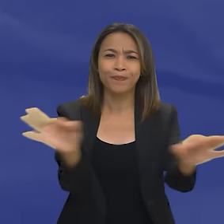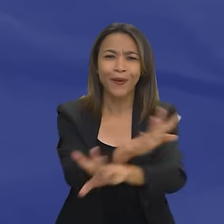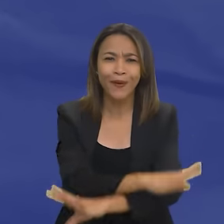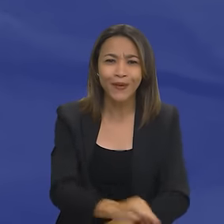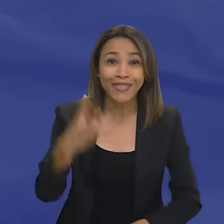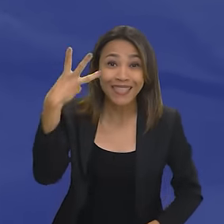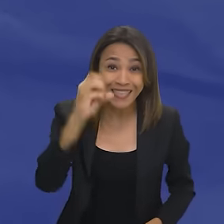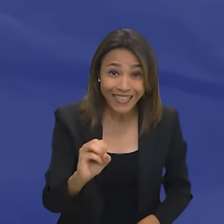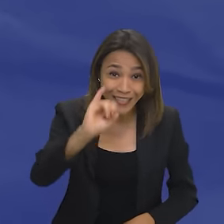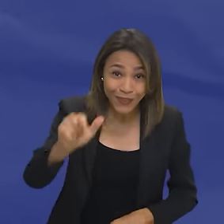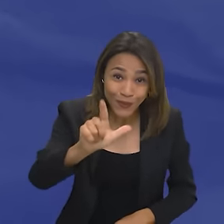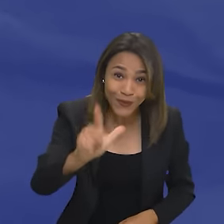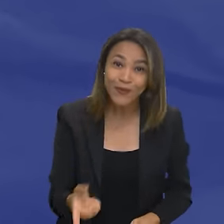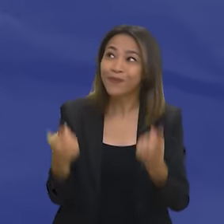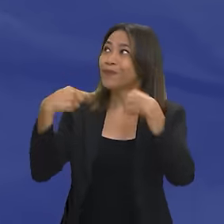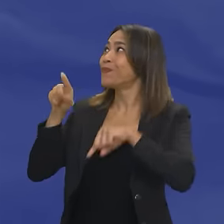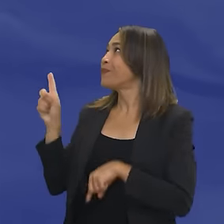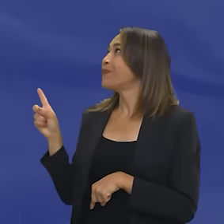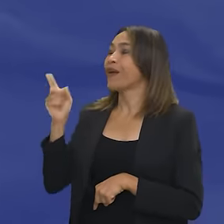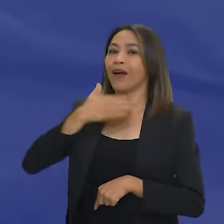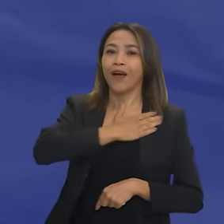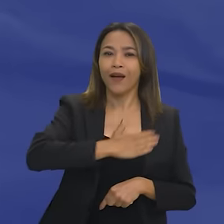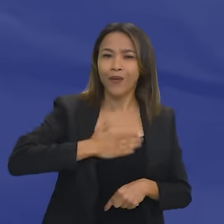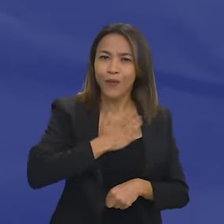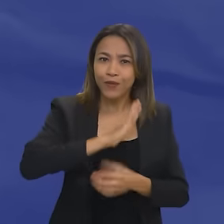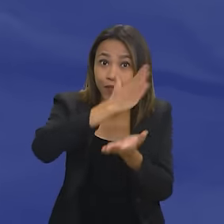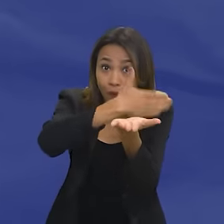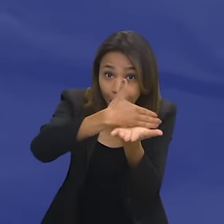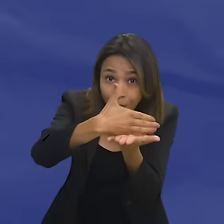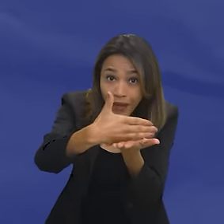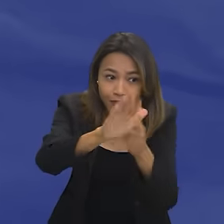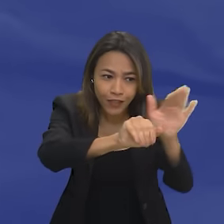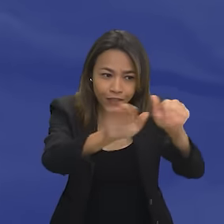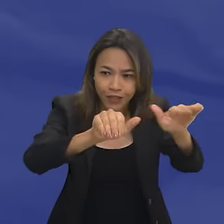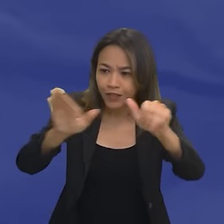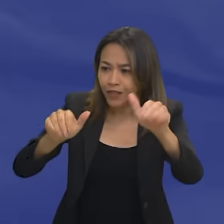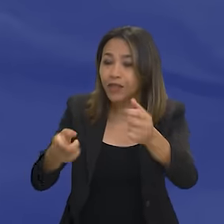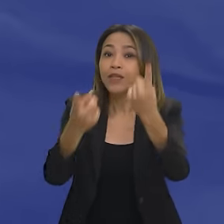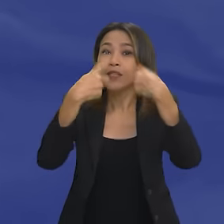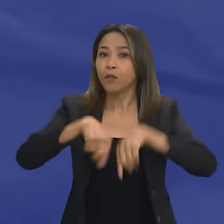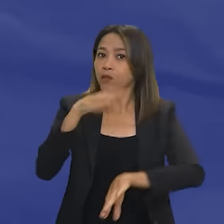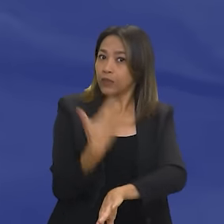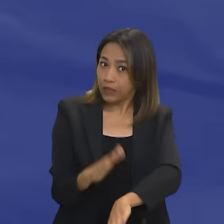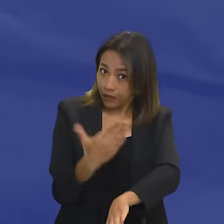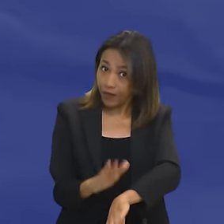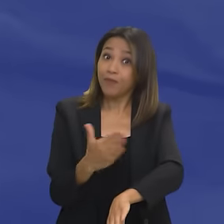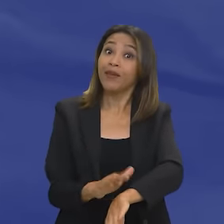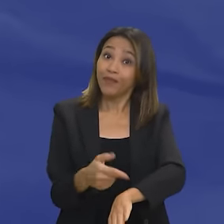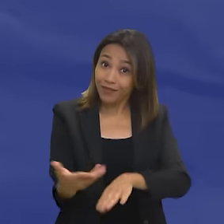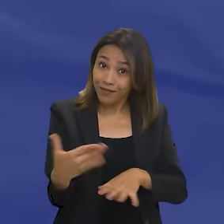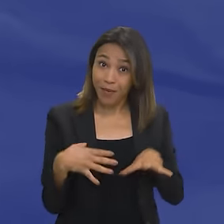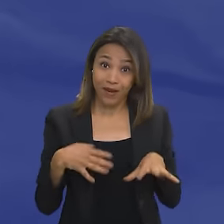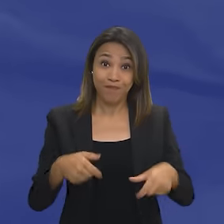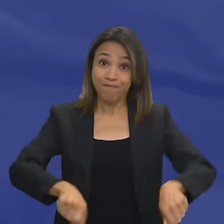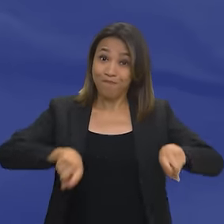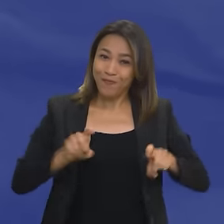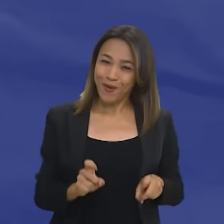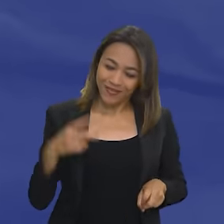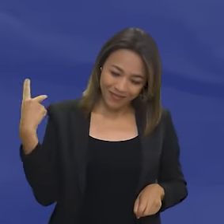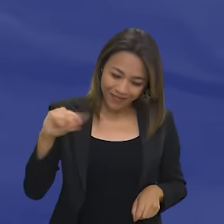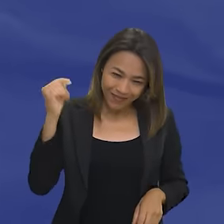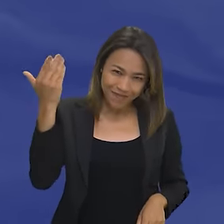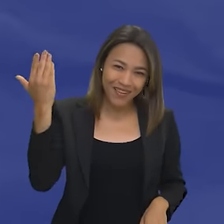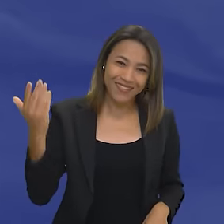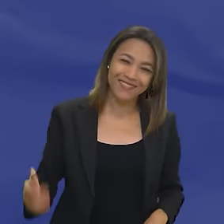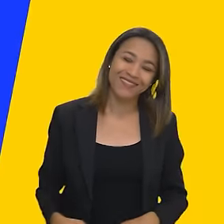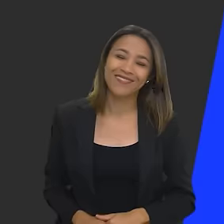30 de julho. Em agosto, começam a convocação e os cursos de formação para posse. E mãos